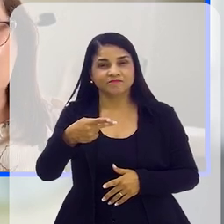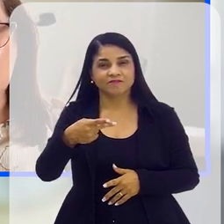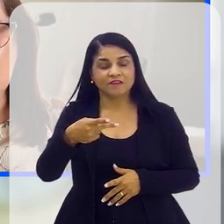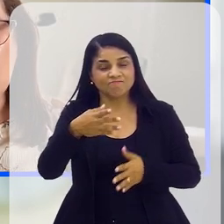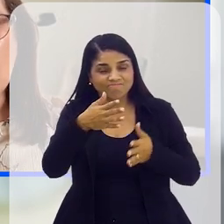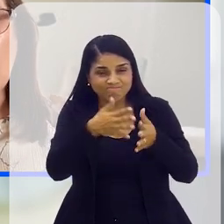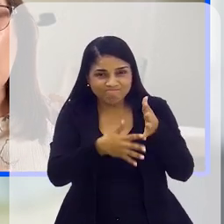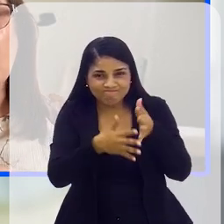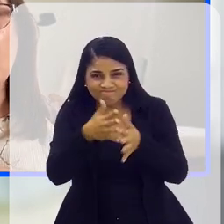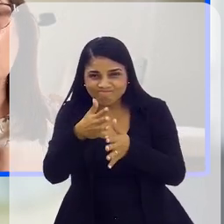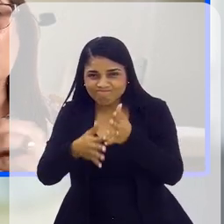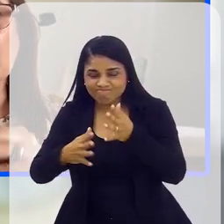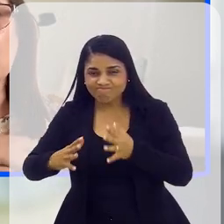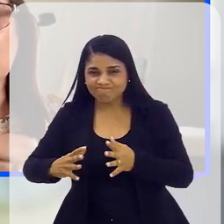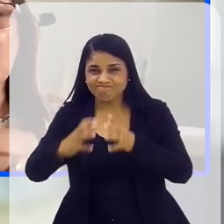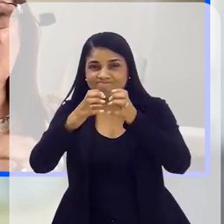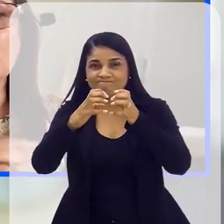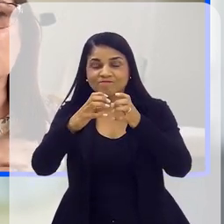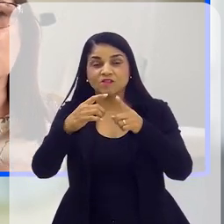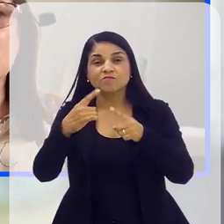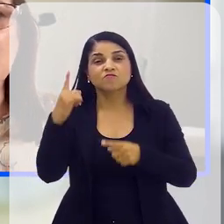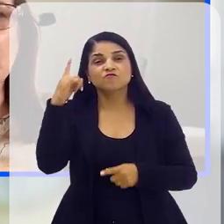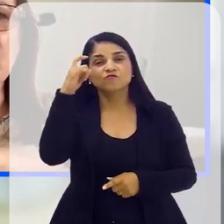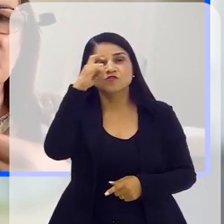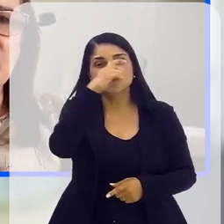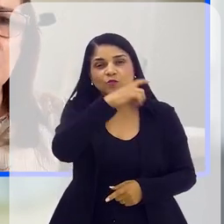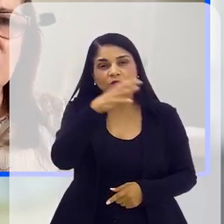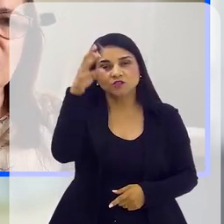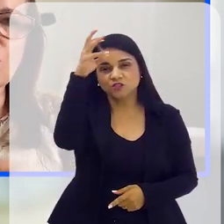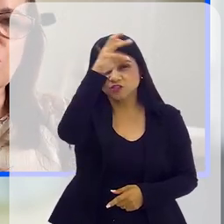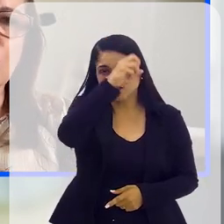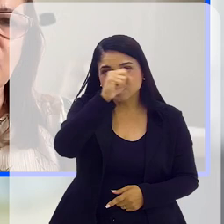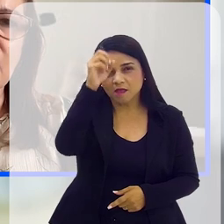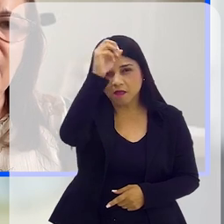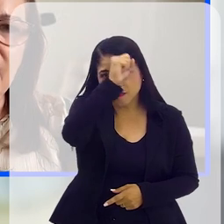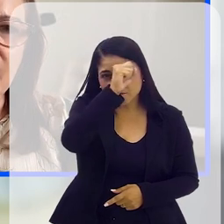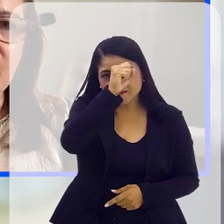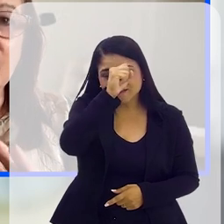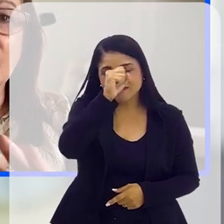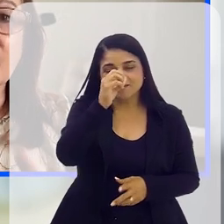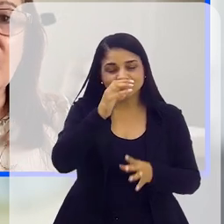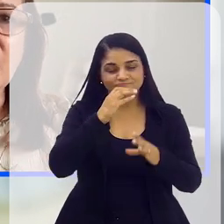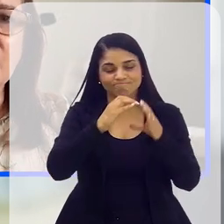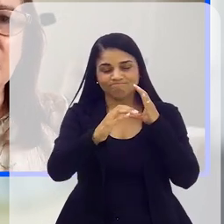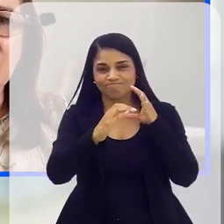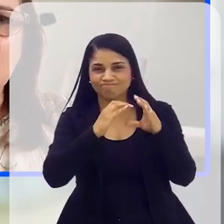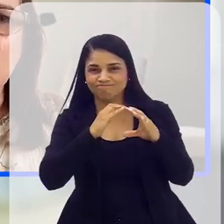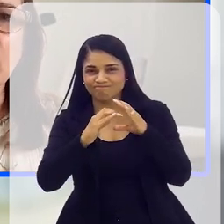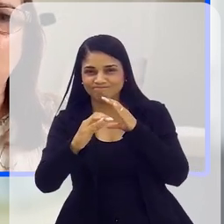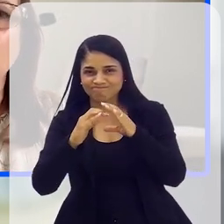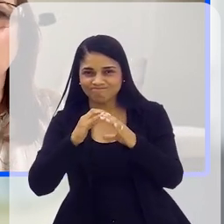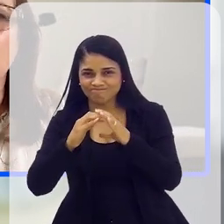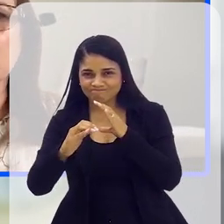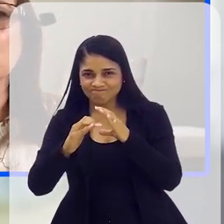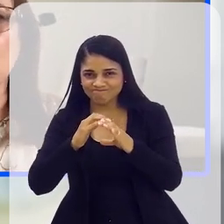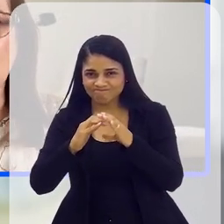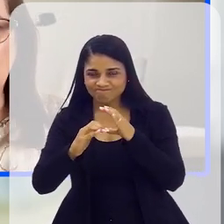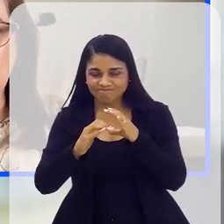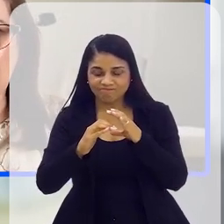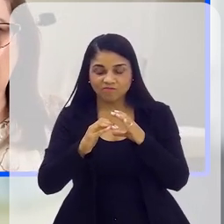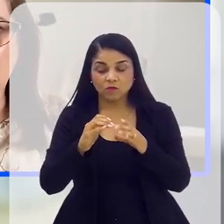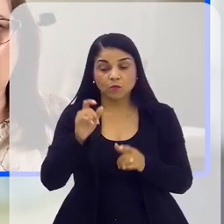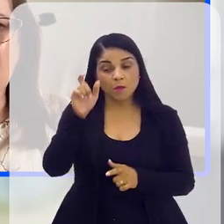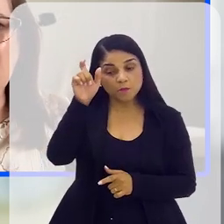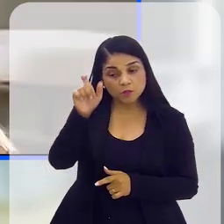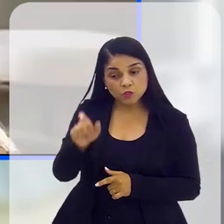atritos pela dificuldade de nós aprendermos a nos comunicar na maneira como a outra pessoa